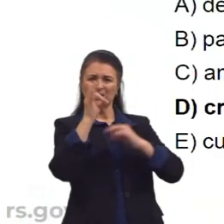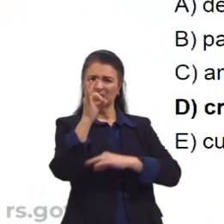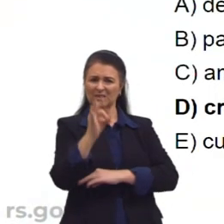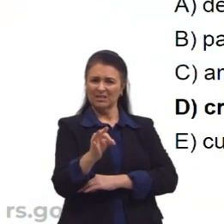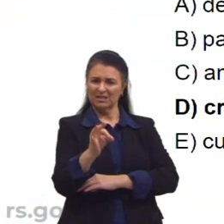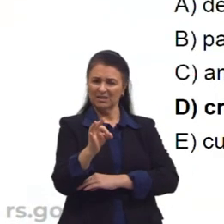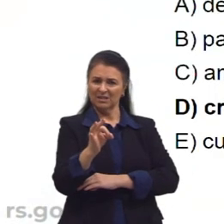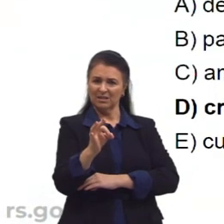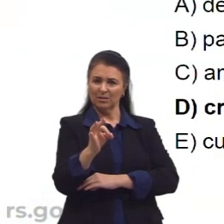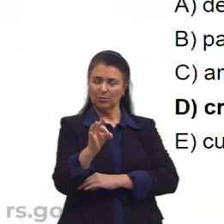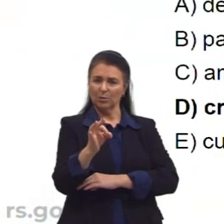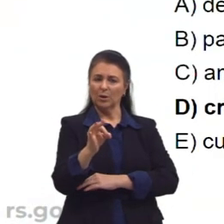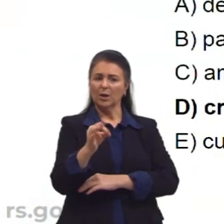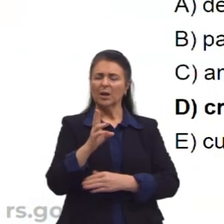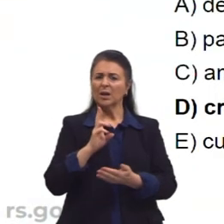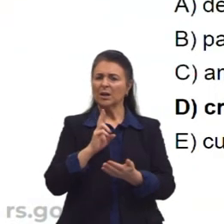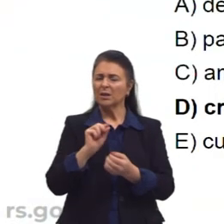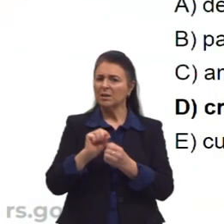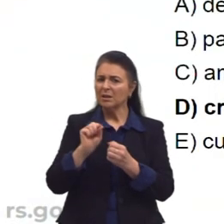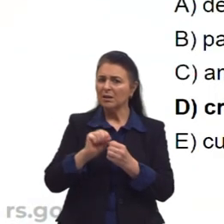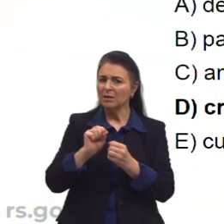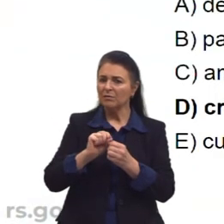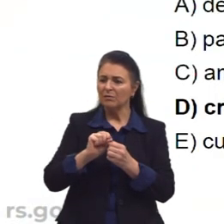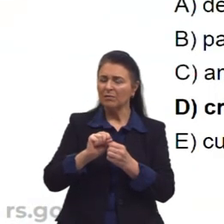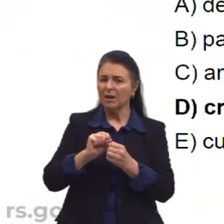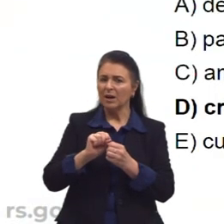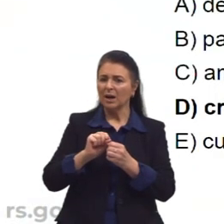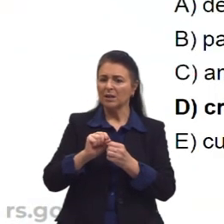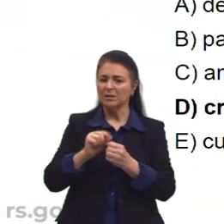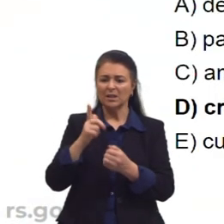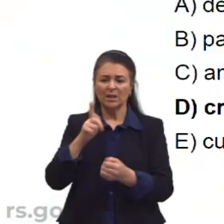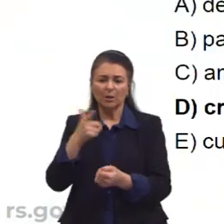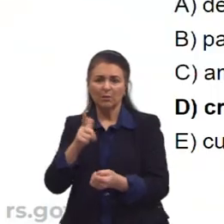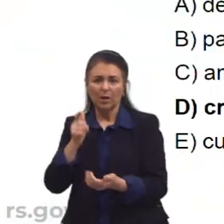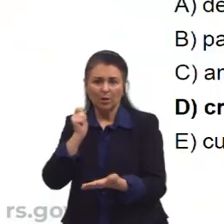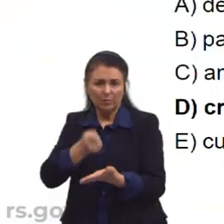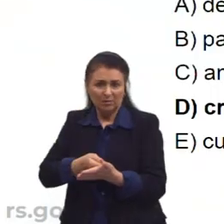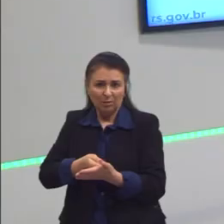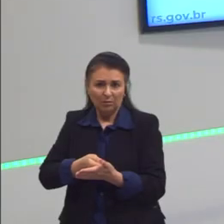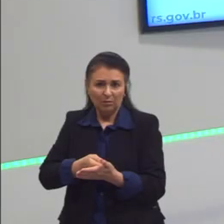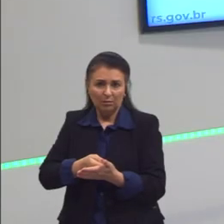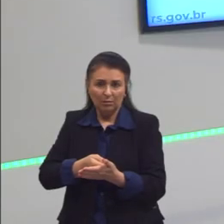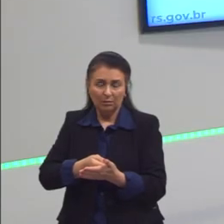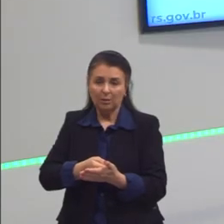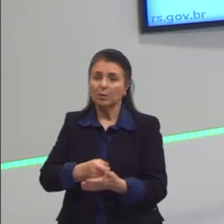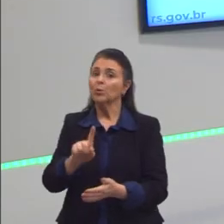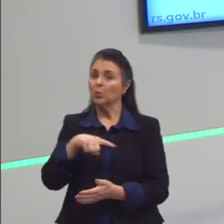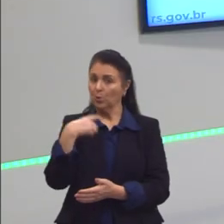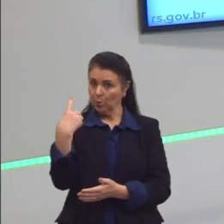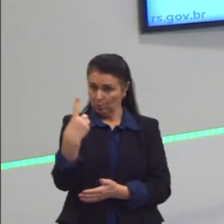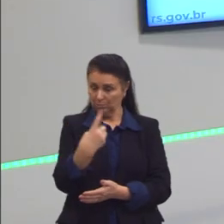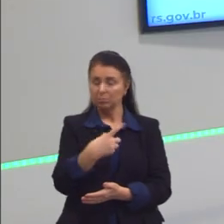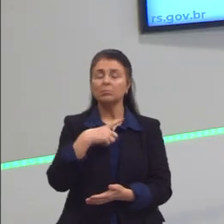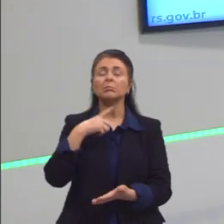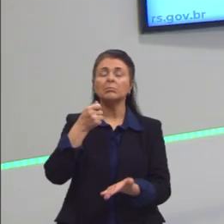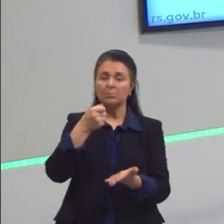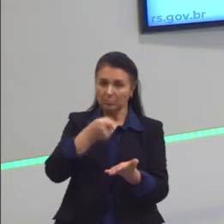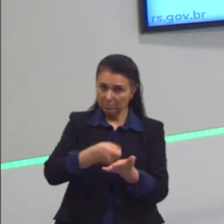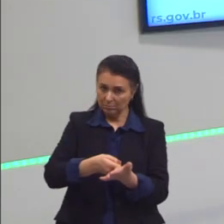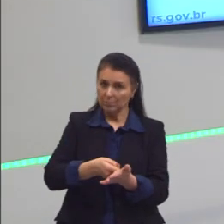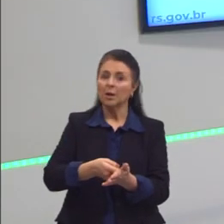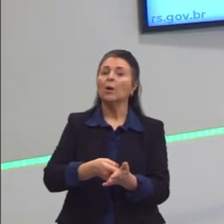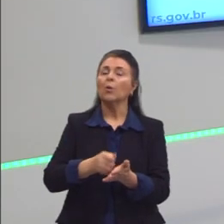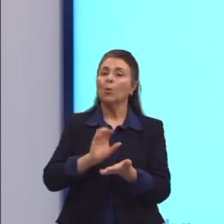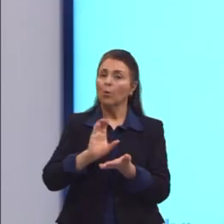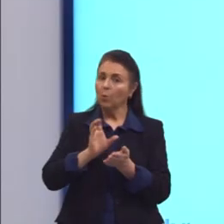cumprimento é destituído de obrigação, não, nós temos que somos obrigados, é aconselhável seguir essa moral.